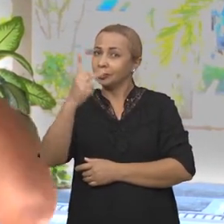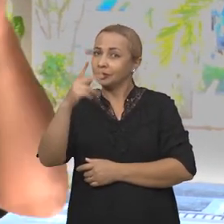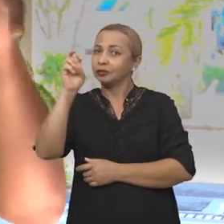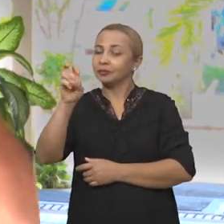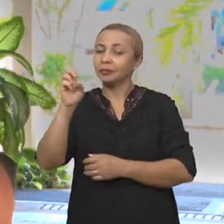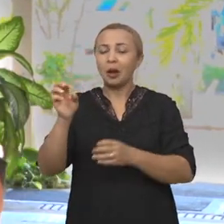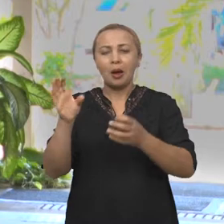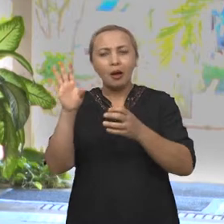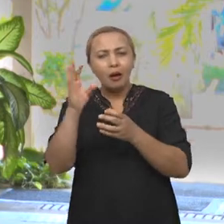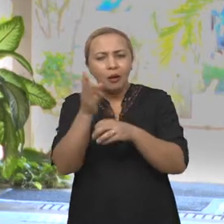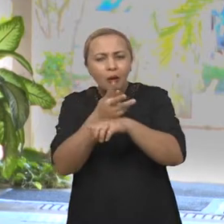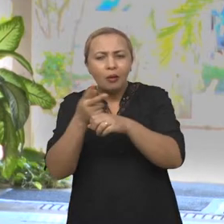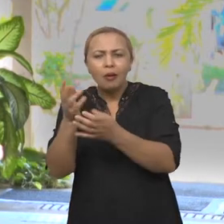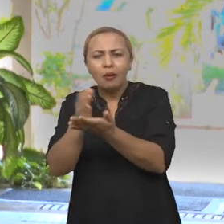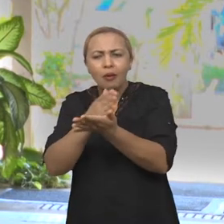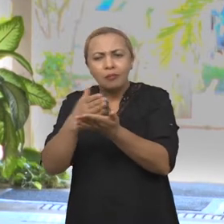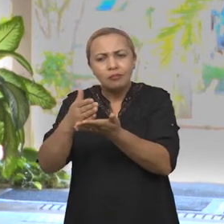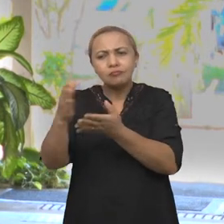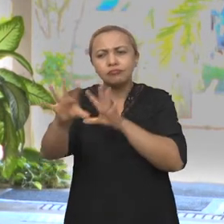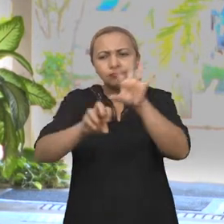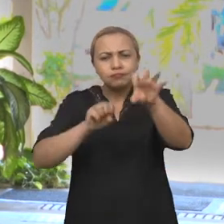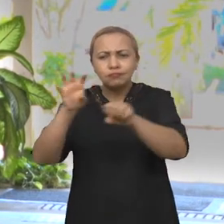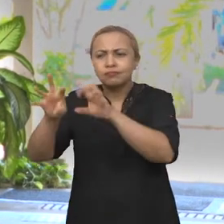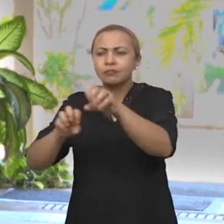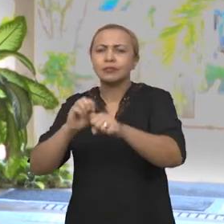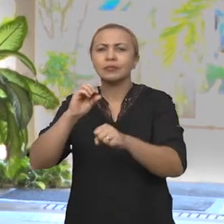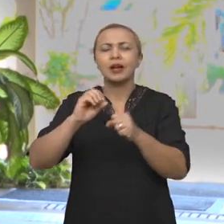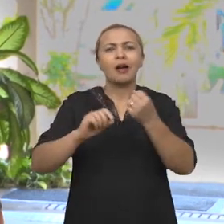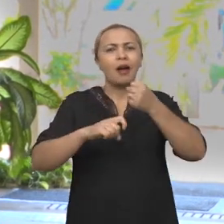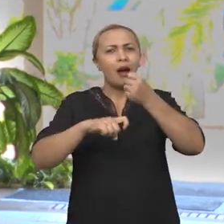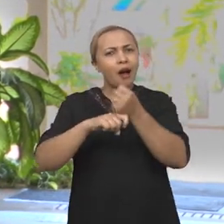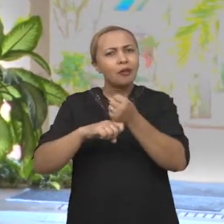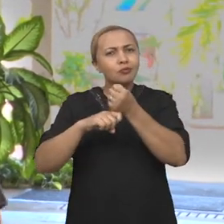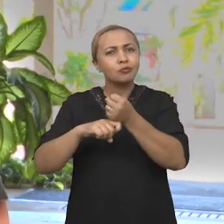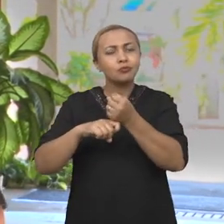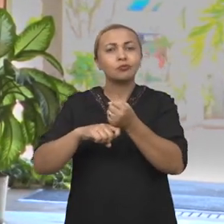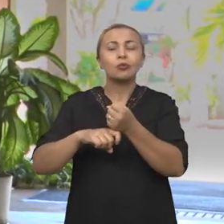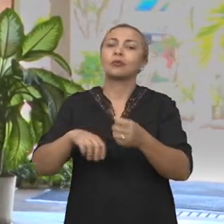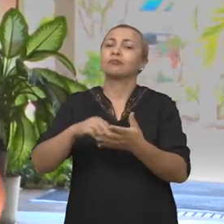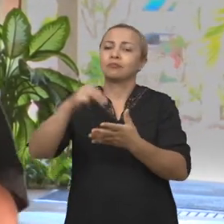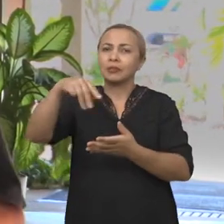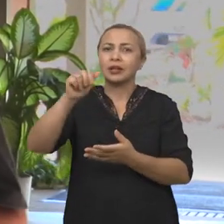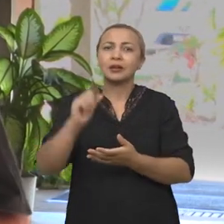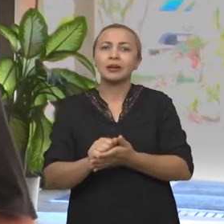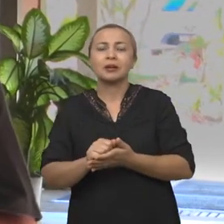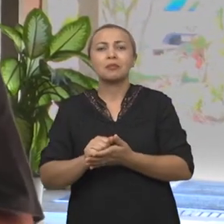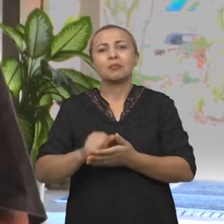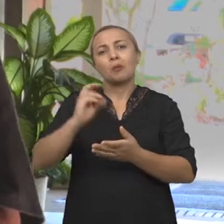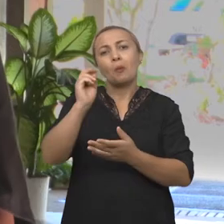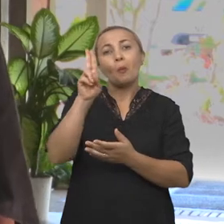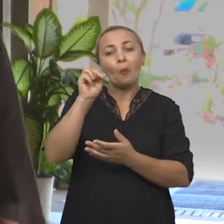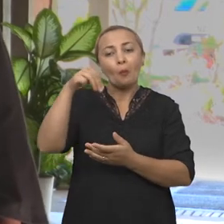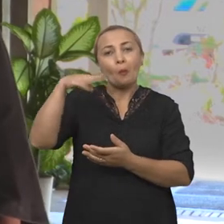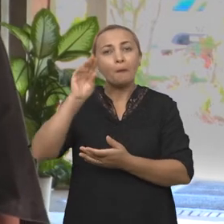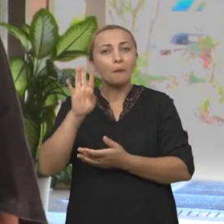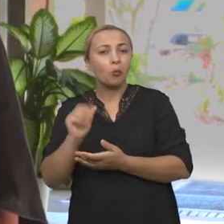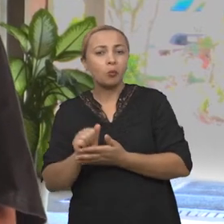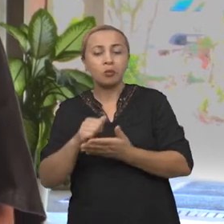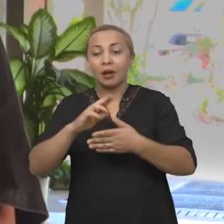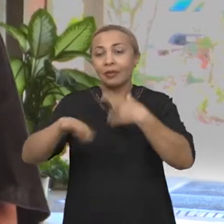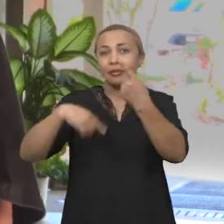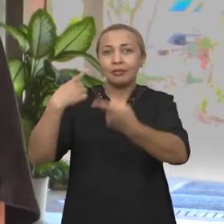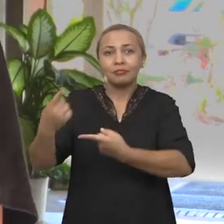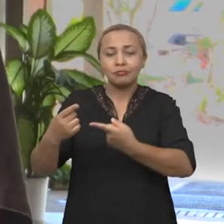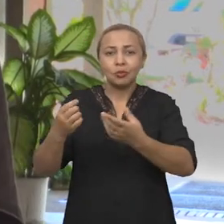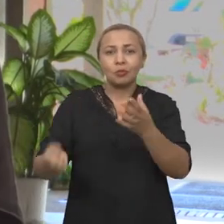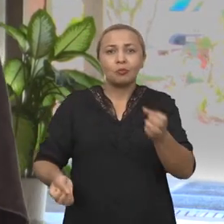coletar, então, os nossos frutos por todo o estado, caju, mangaba, umbu, enfim, acerola, diversos frutos. E a partir desses frutos,